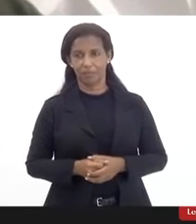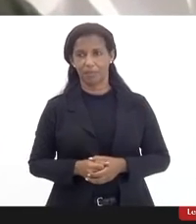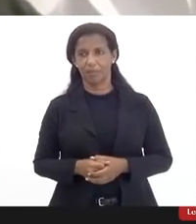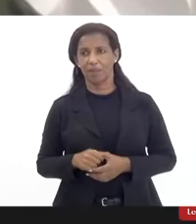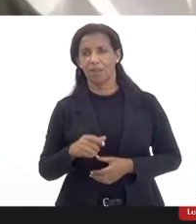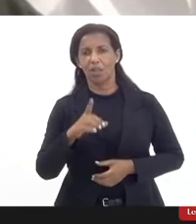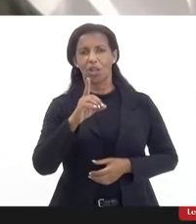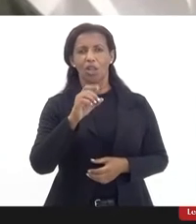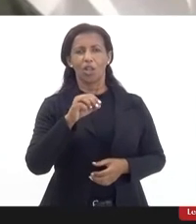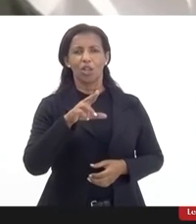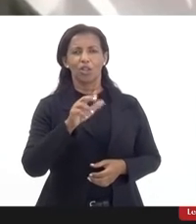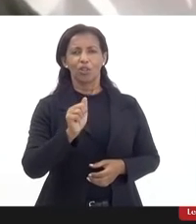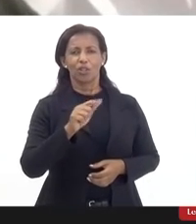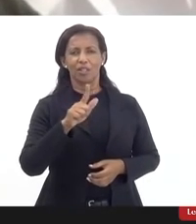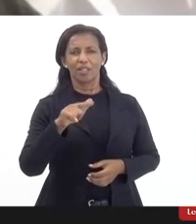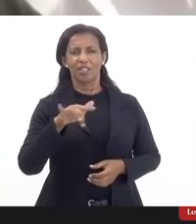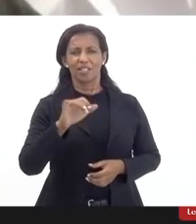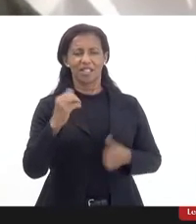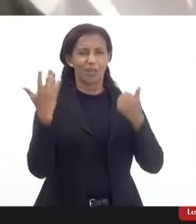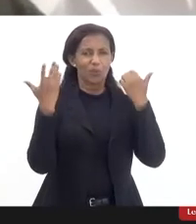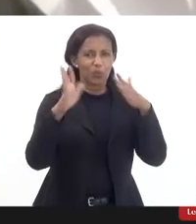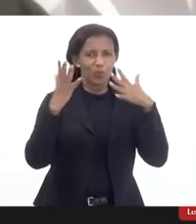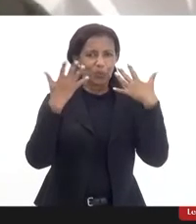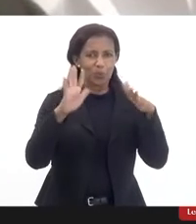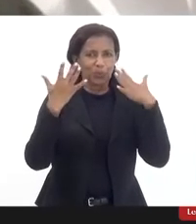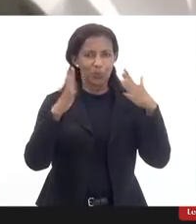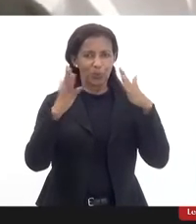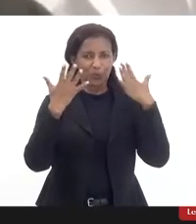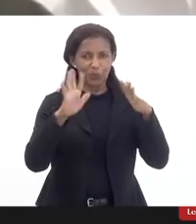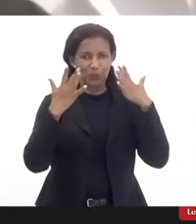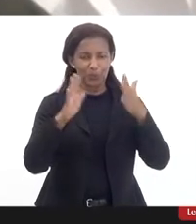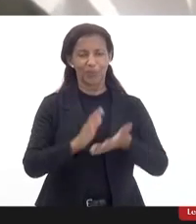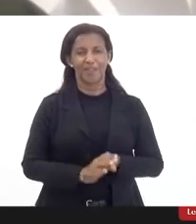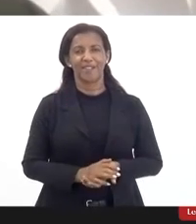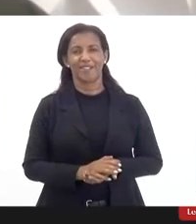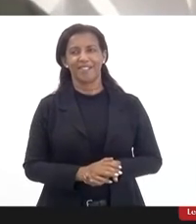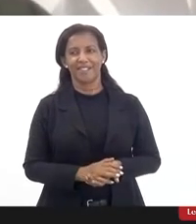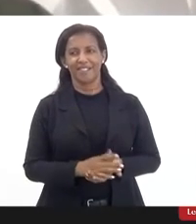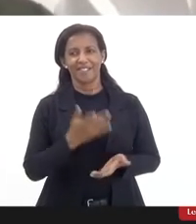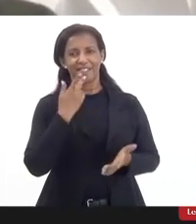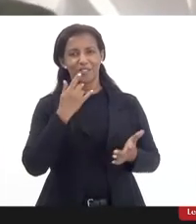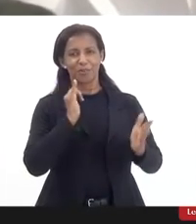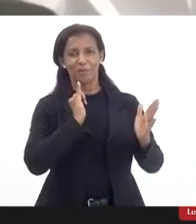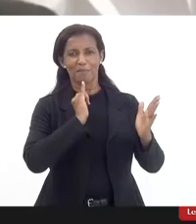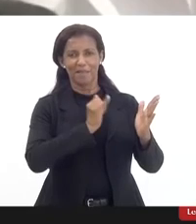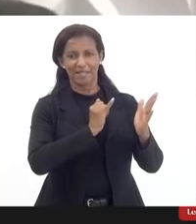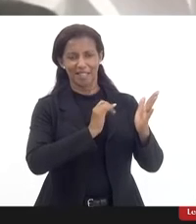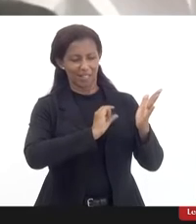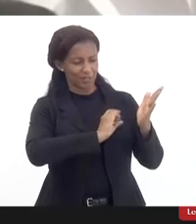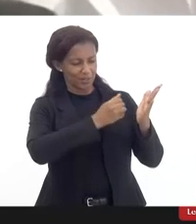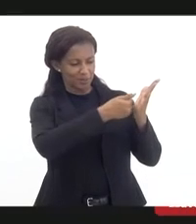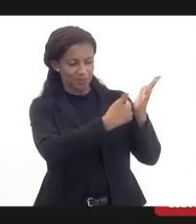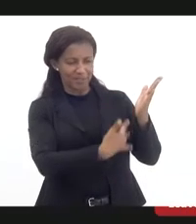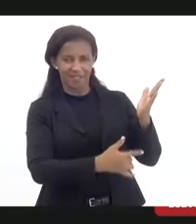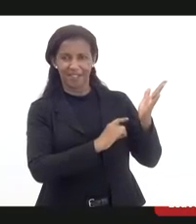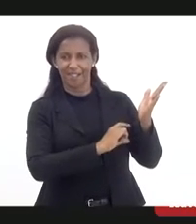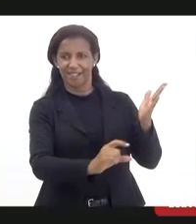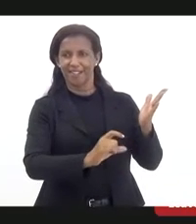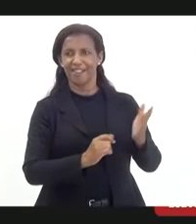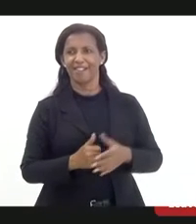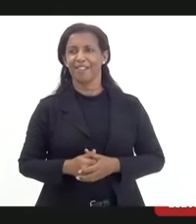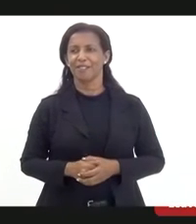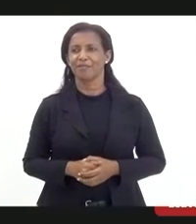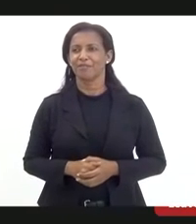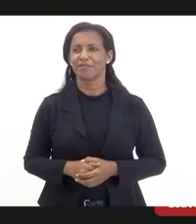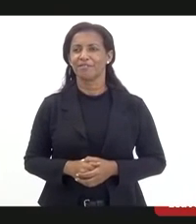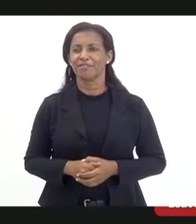Zaira não sei se você ouviu e aplaudiu quase de pé e deixou um recadinho no chat aqui deixou um recadinho no